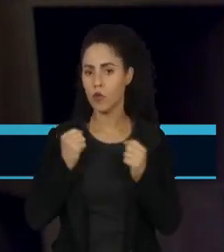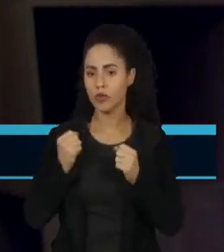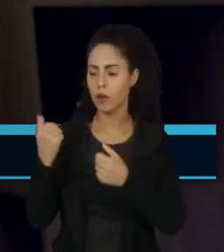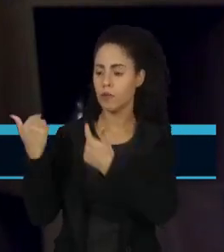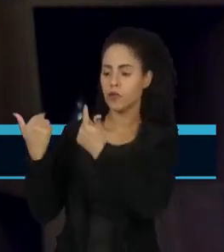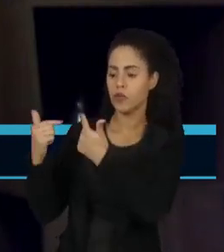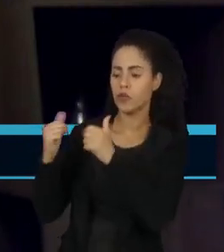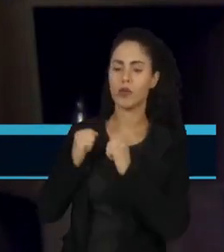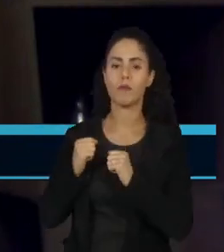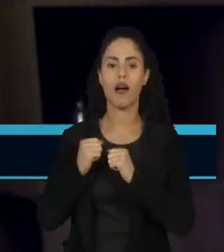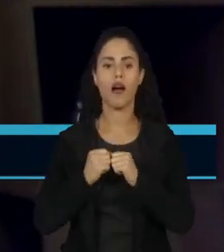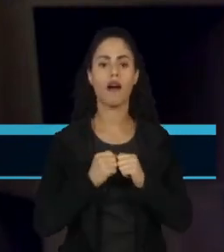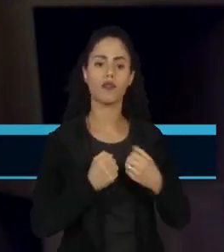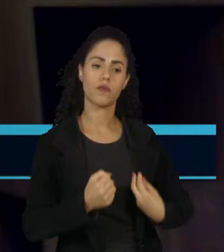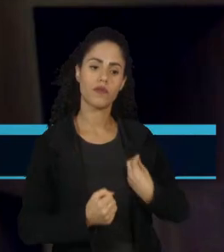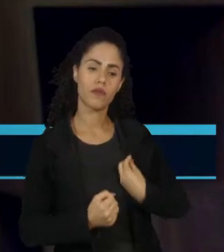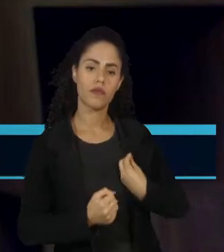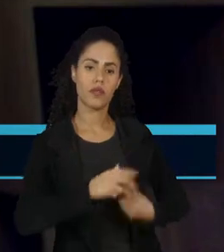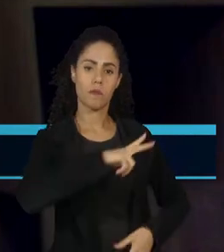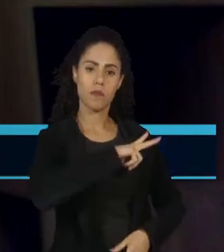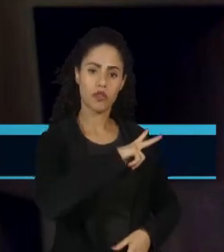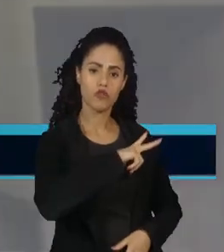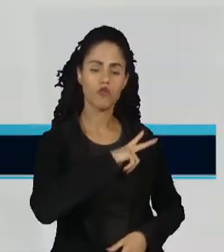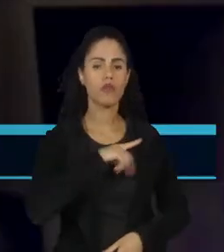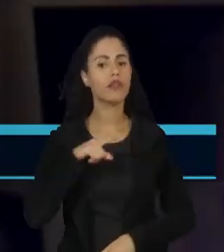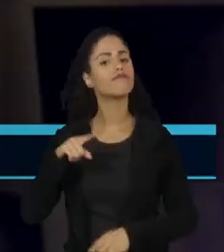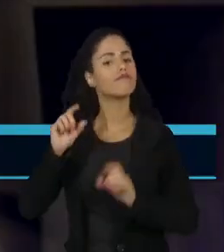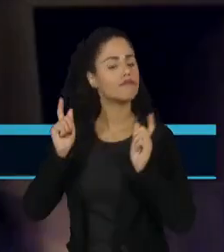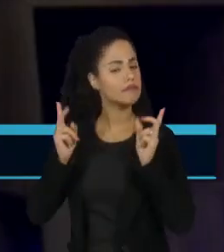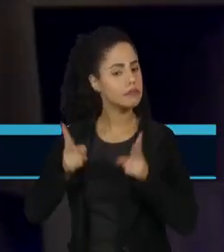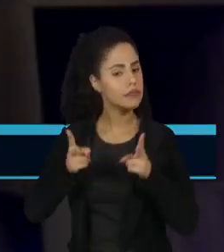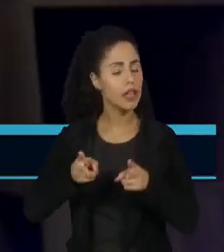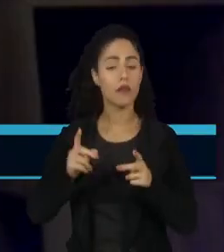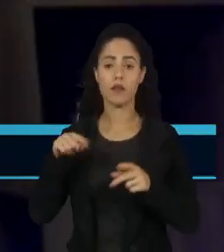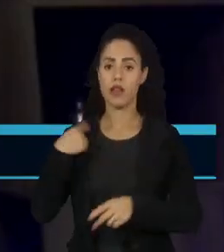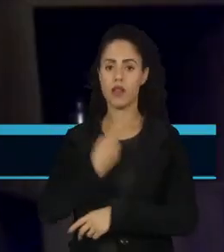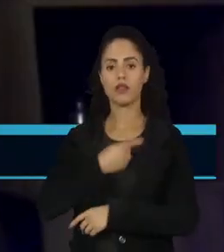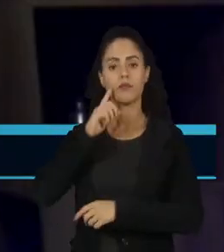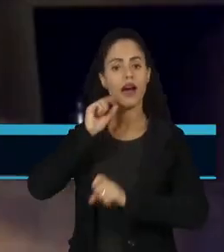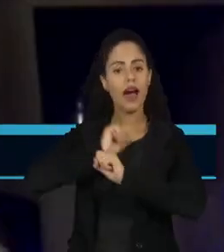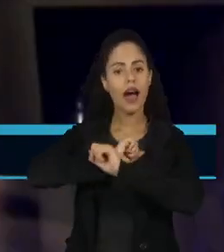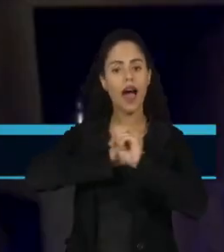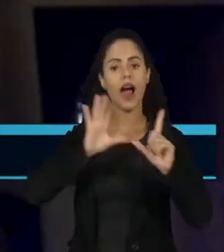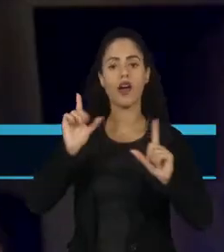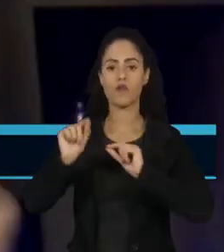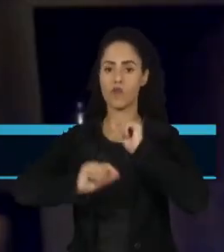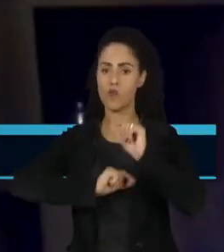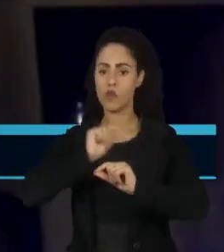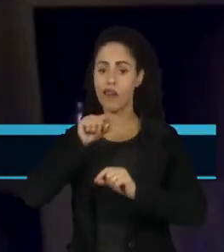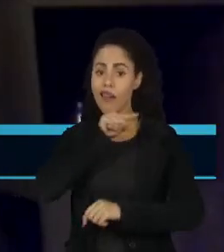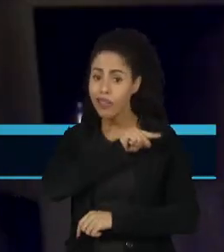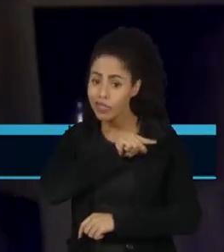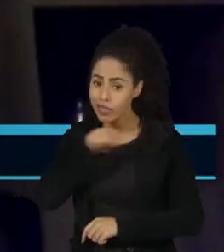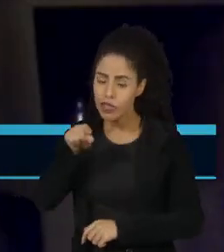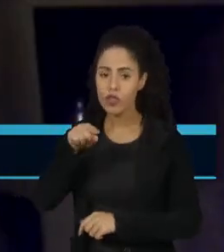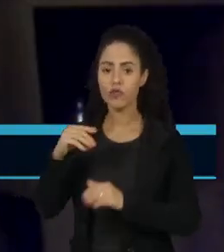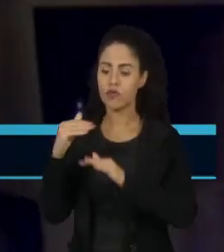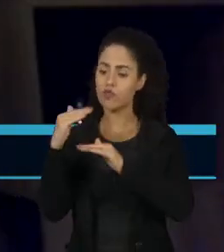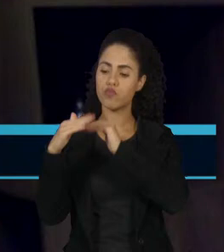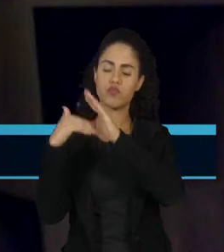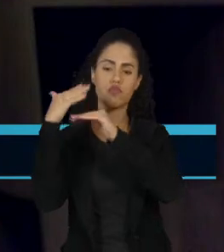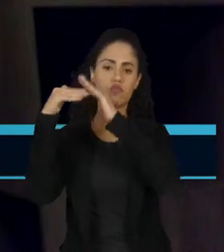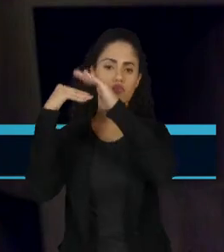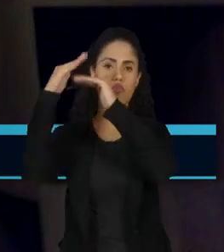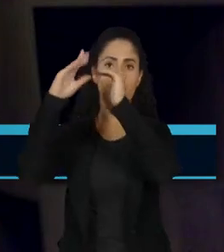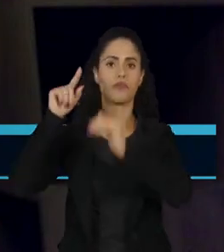trabalho, seja na vida pessoal, é inevitável. E a gente precisa até achar claro que nessa história toda de evolução,